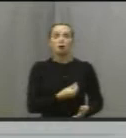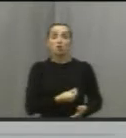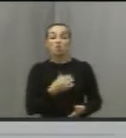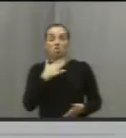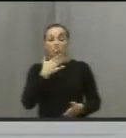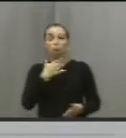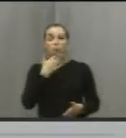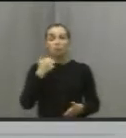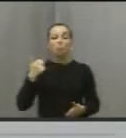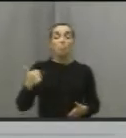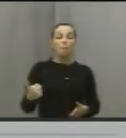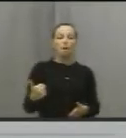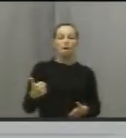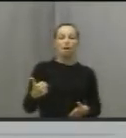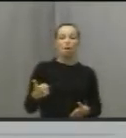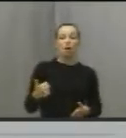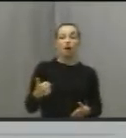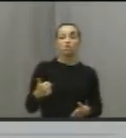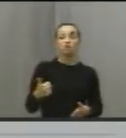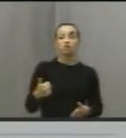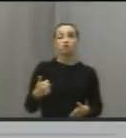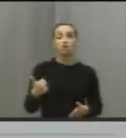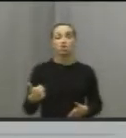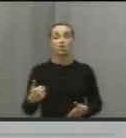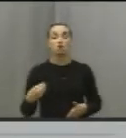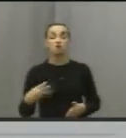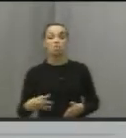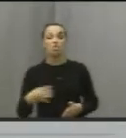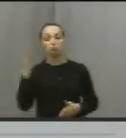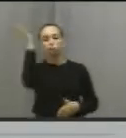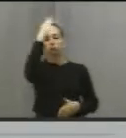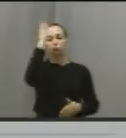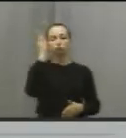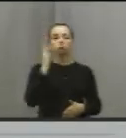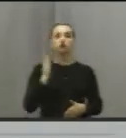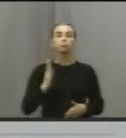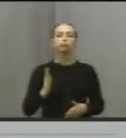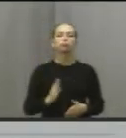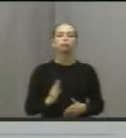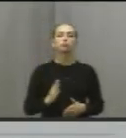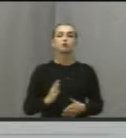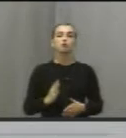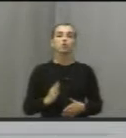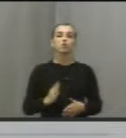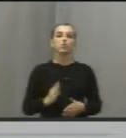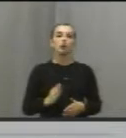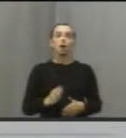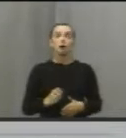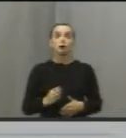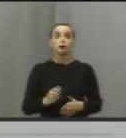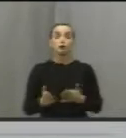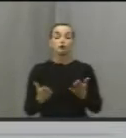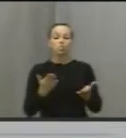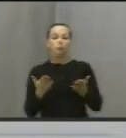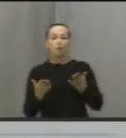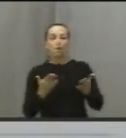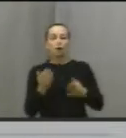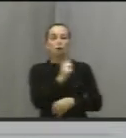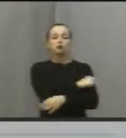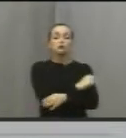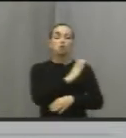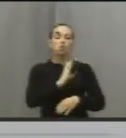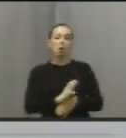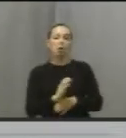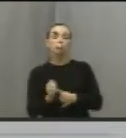14ª do Brasil e a 7ª, um dos índices de qualidade de vida. Ou seja, se a for comparar, por exemplo, São Carlos e Araraquara,